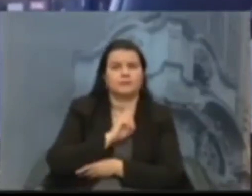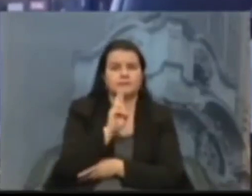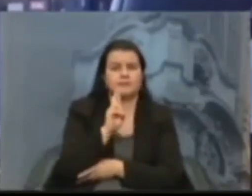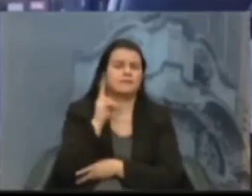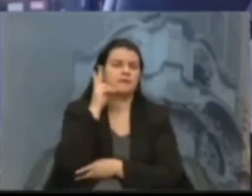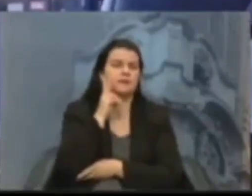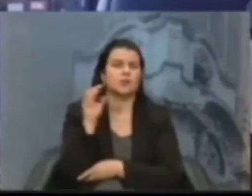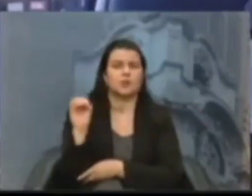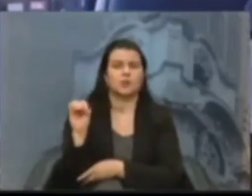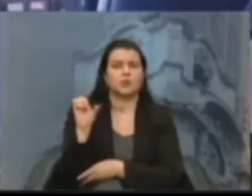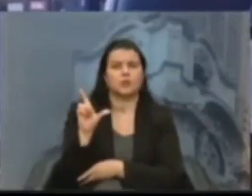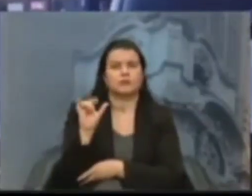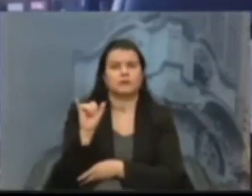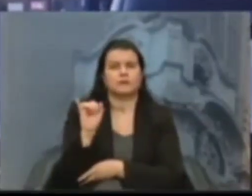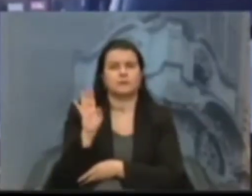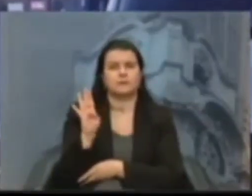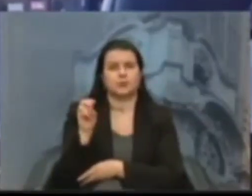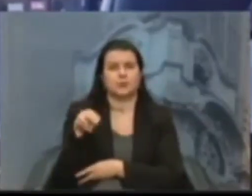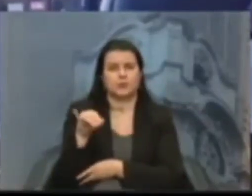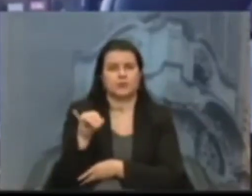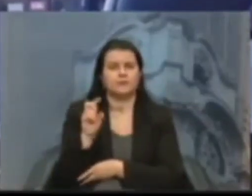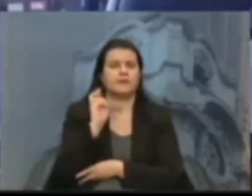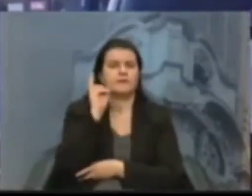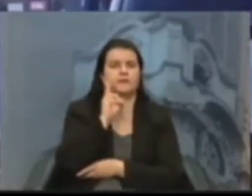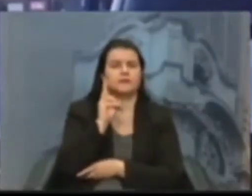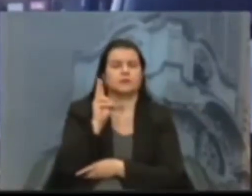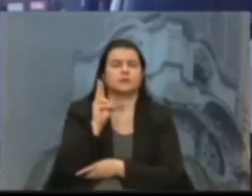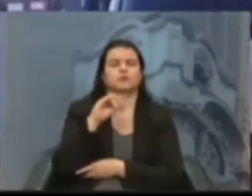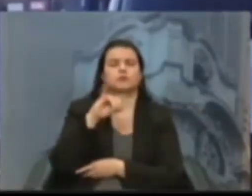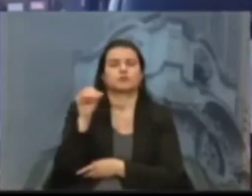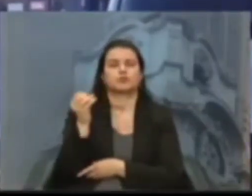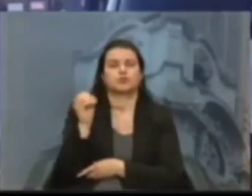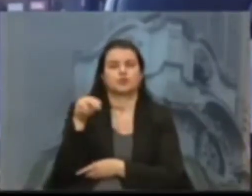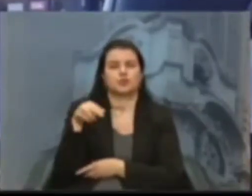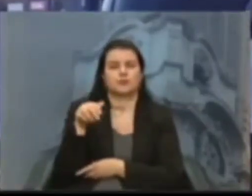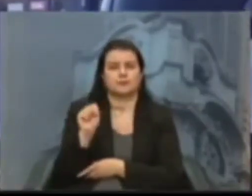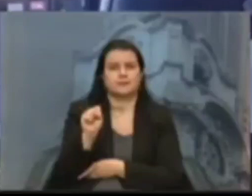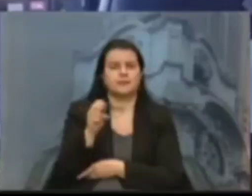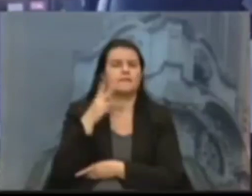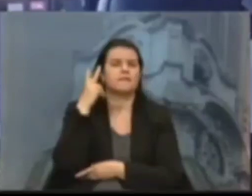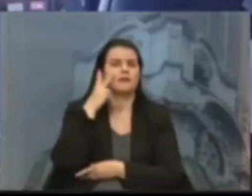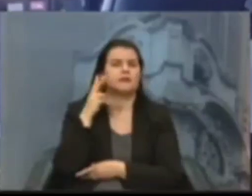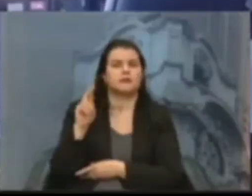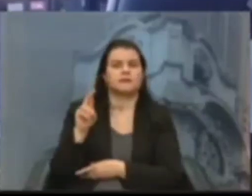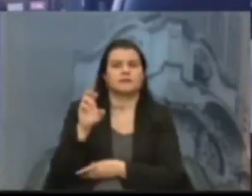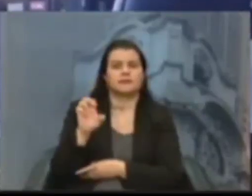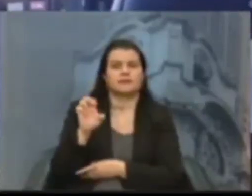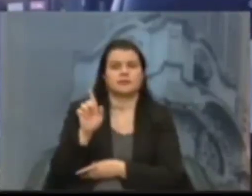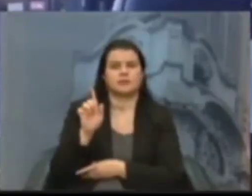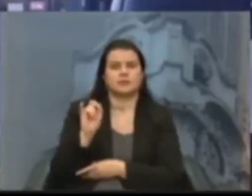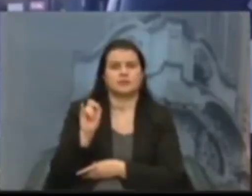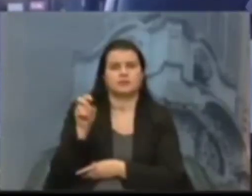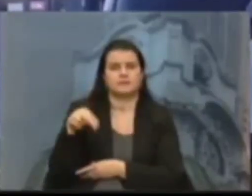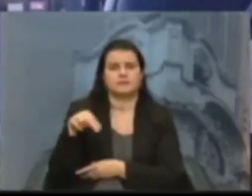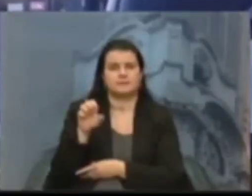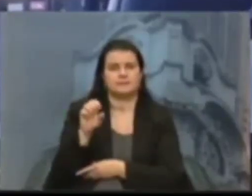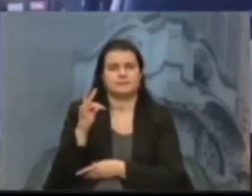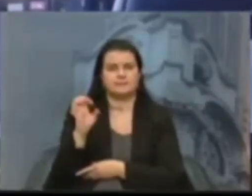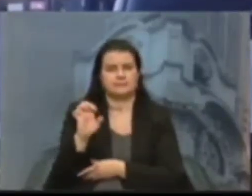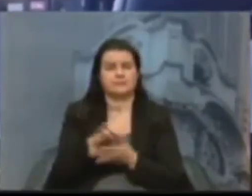vereador Olibone, vereador Jonas e vereadora Reginete, e é muito importante que nessa